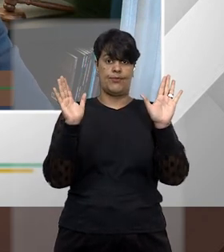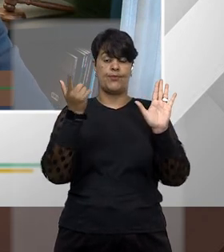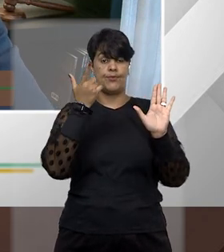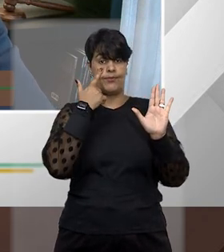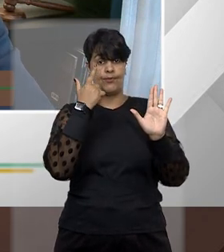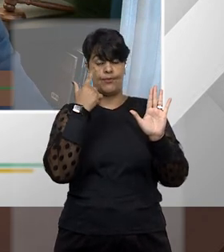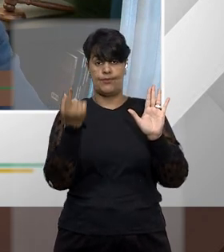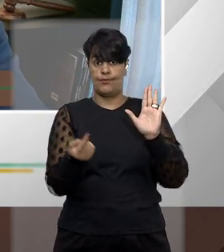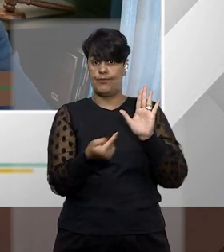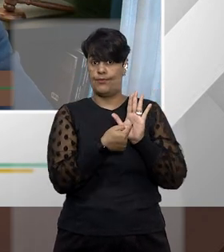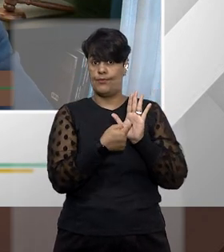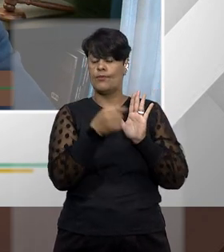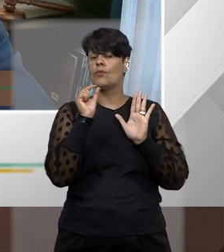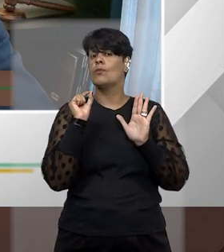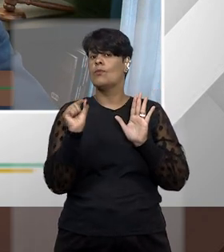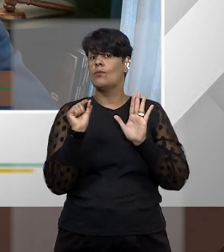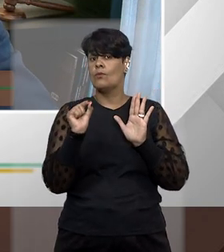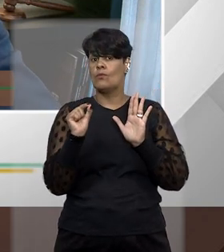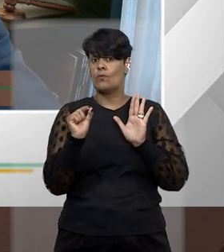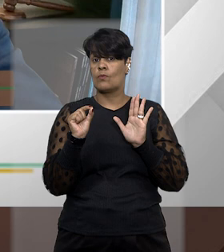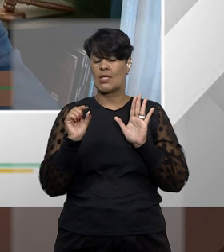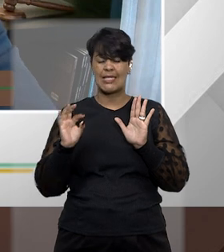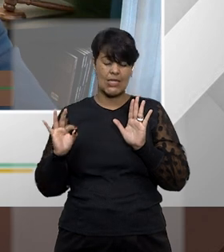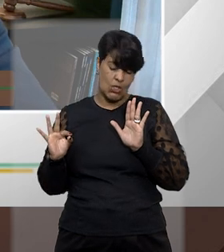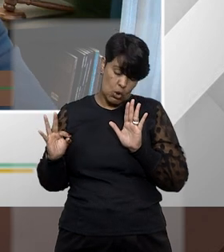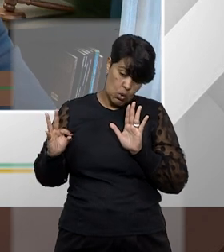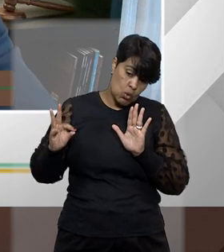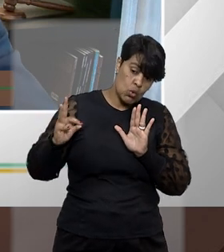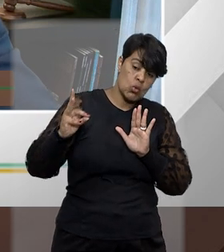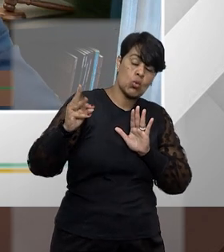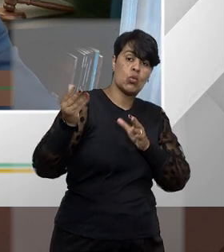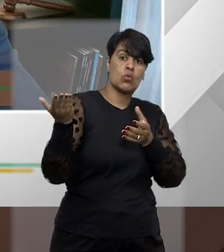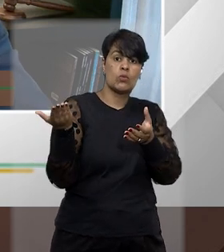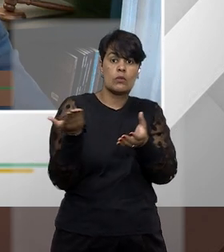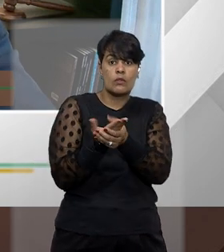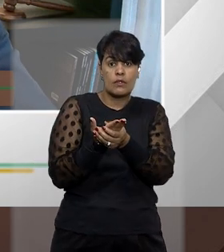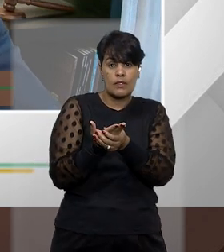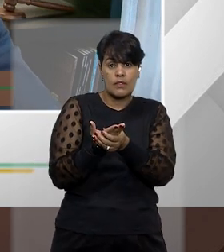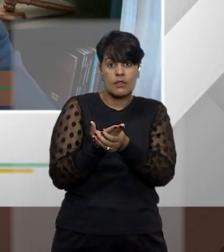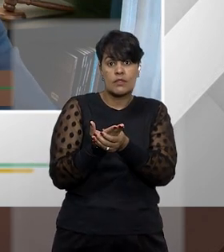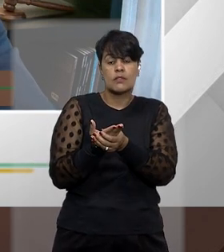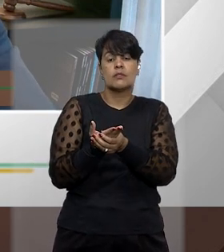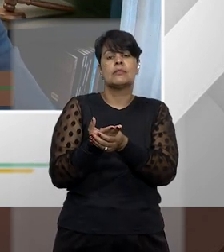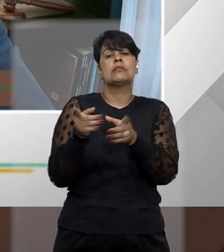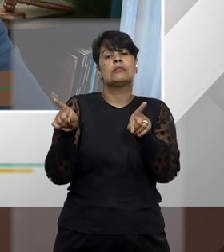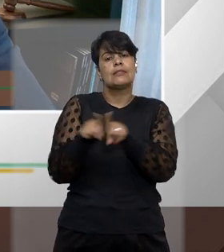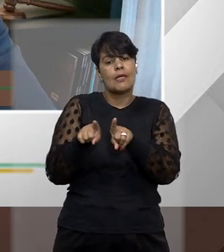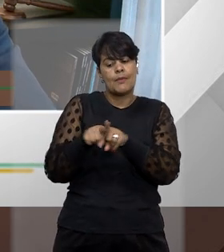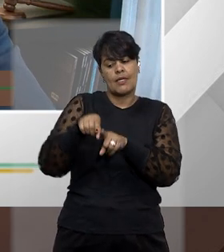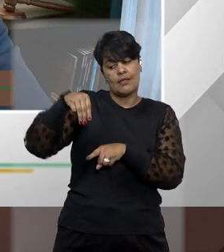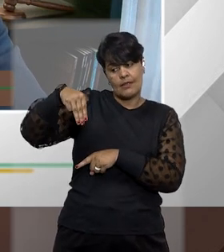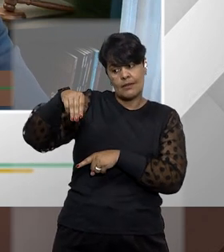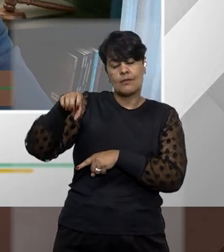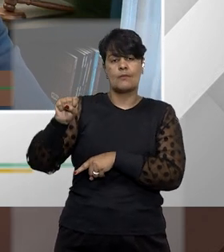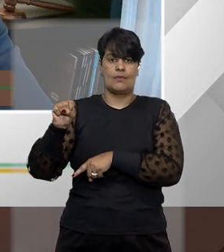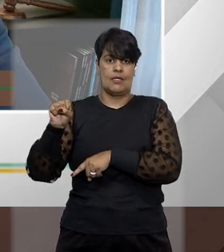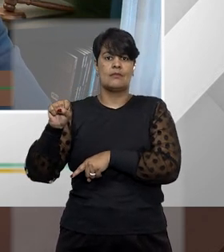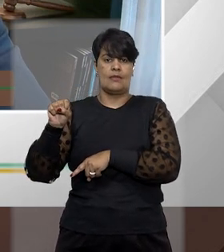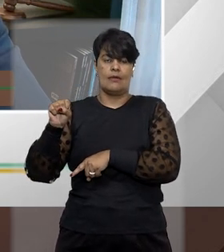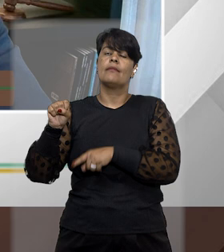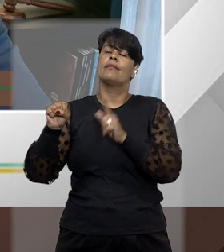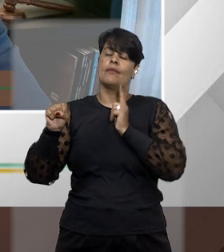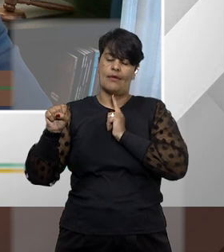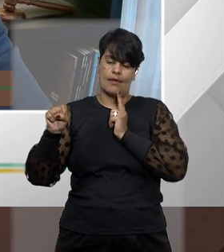da Justiça Federal para todos os tipos de ações inclusive mandado de segurança hoje hoje